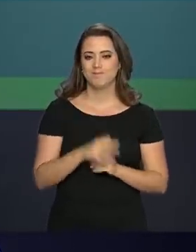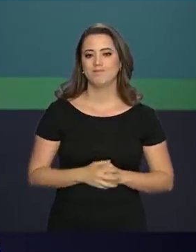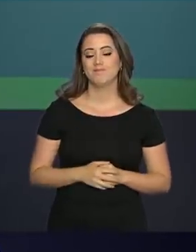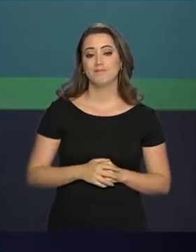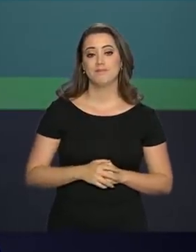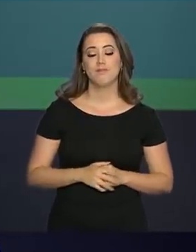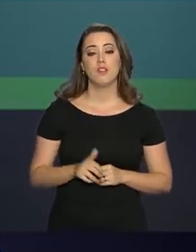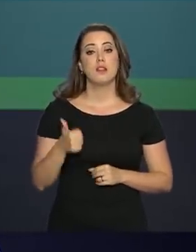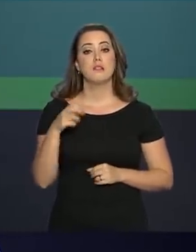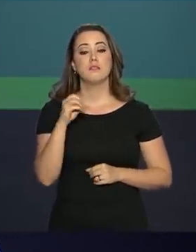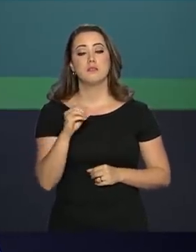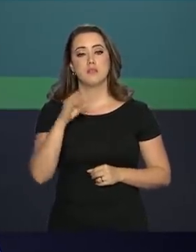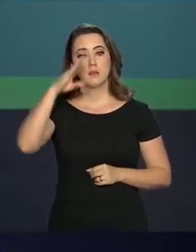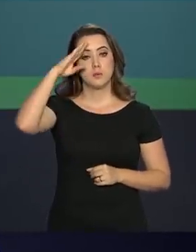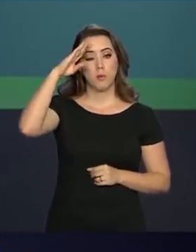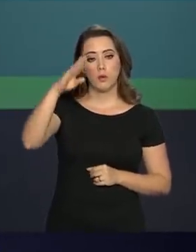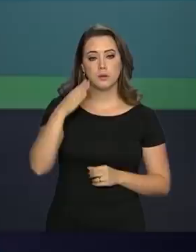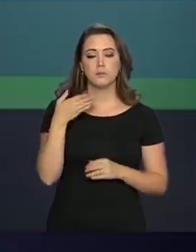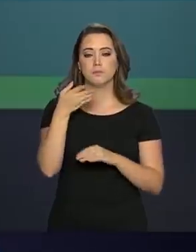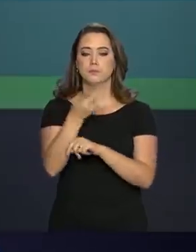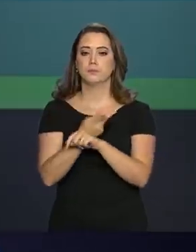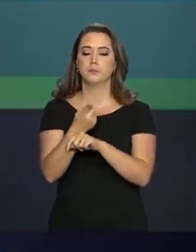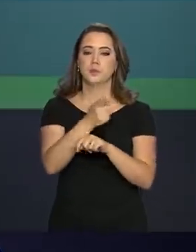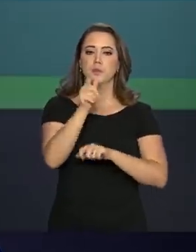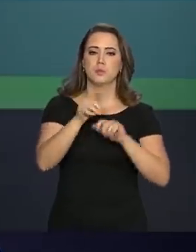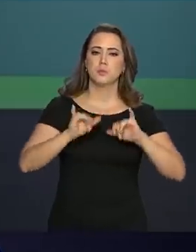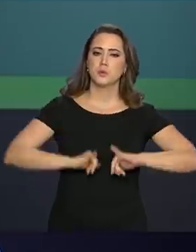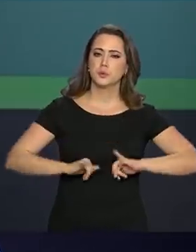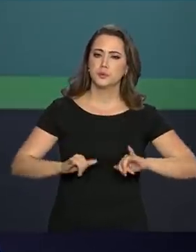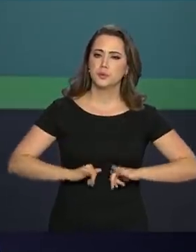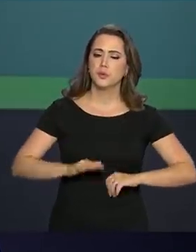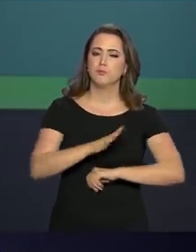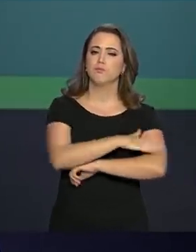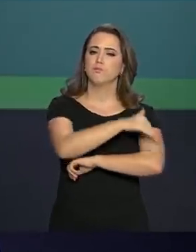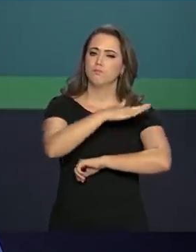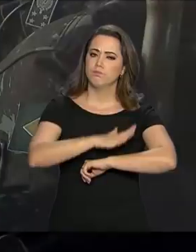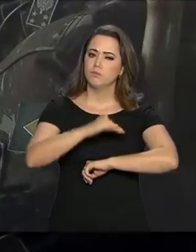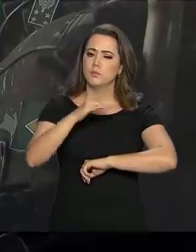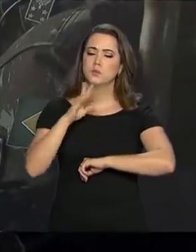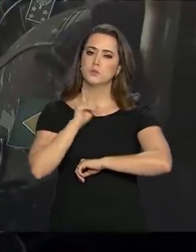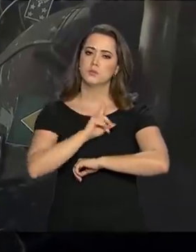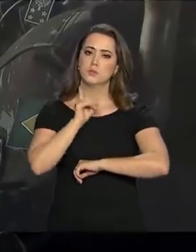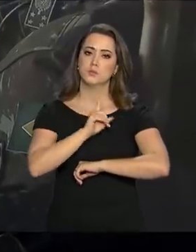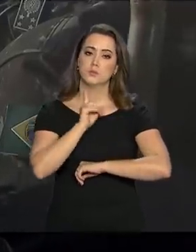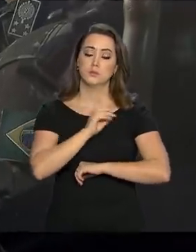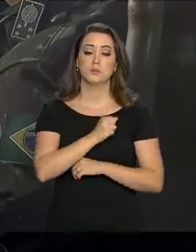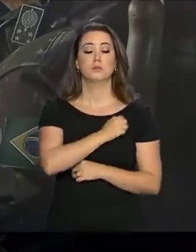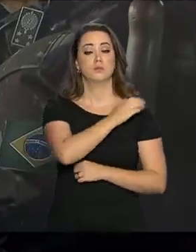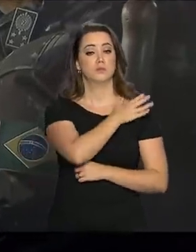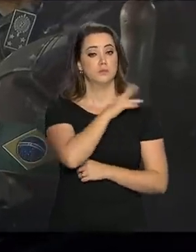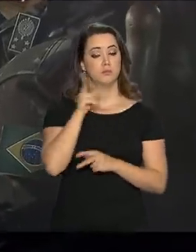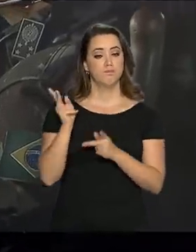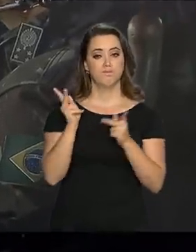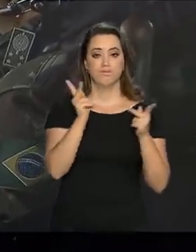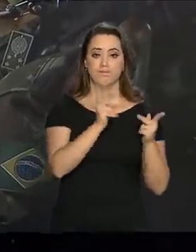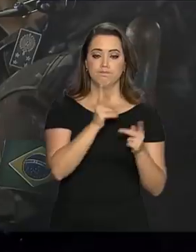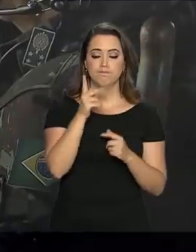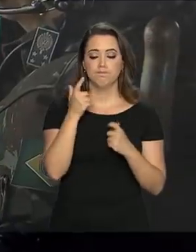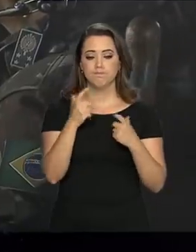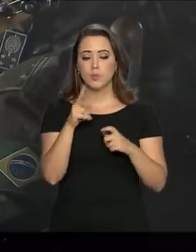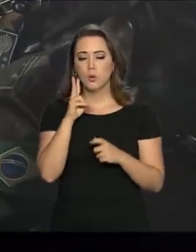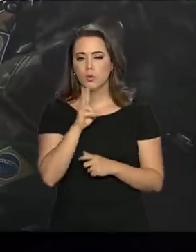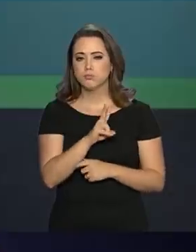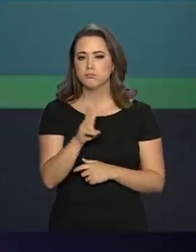150 militares participam das buscas por vítimas em Brumadinho, Minas Gerais. General Braga Neto visita o município para